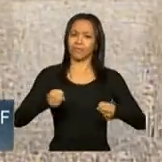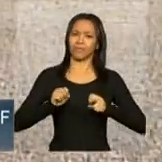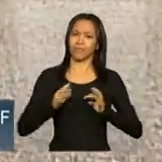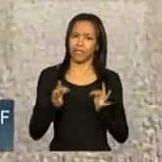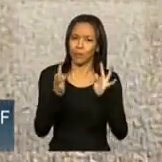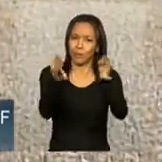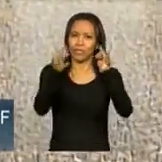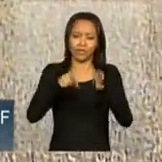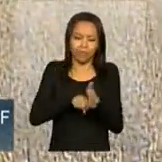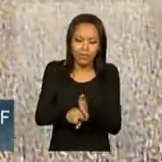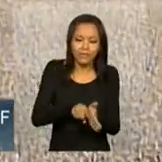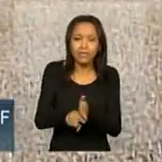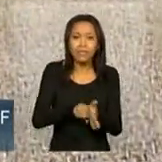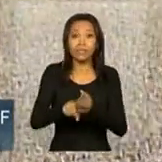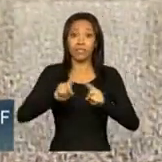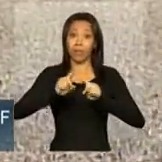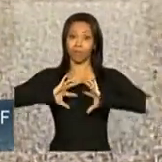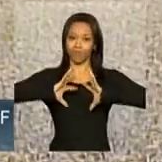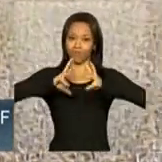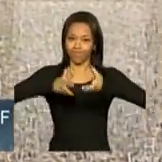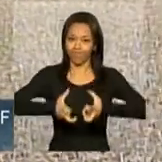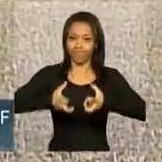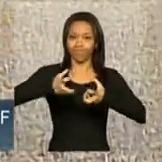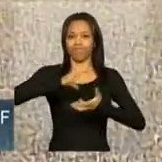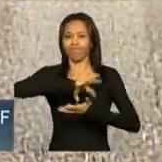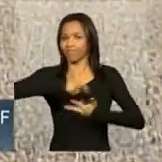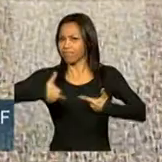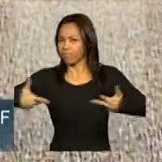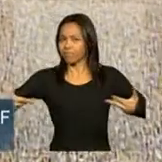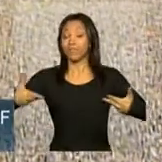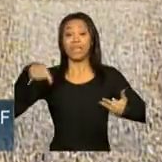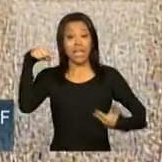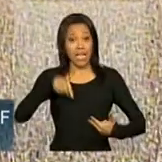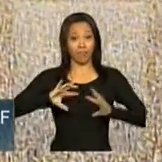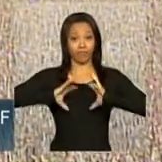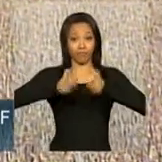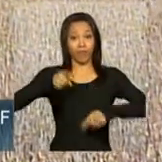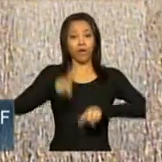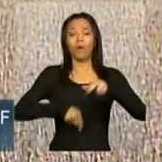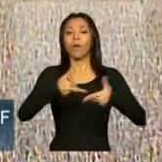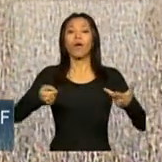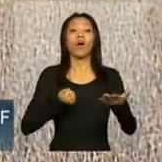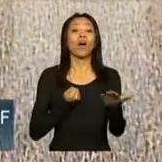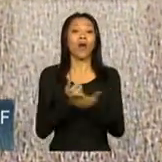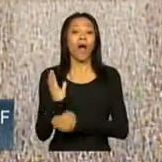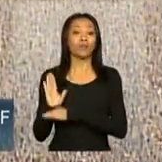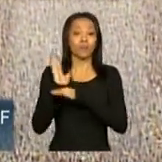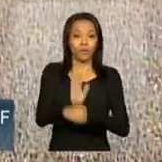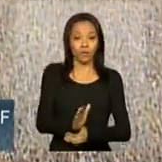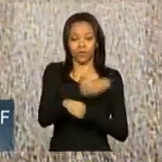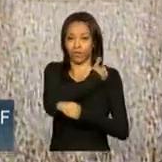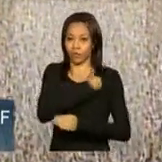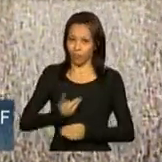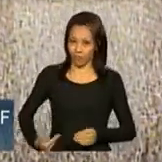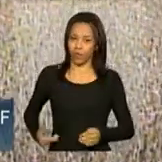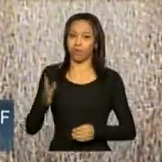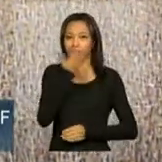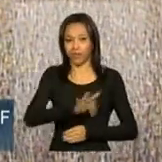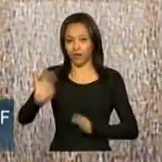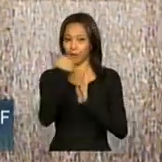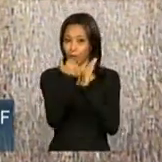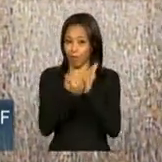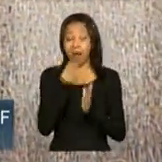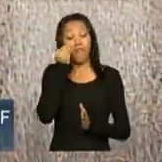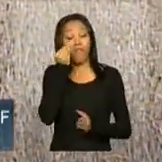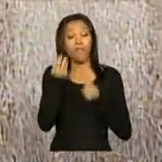em pesquisa e também em maquinários. E esses equipamentos têm sido comprados com a ajuda de programas do governo federal. Confira na